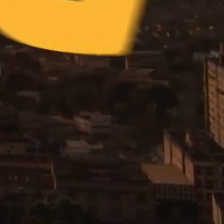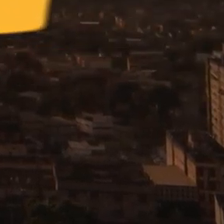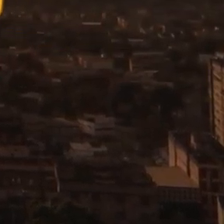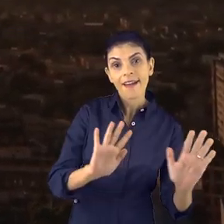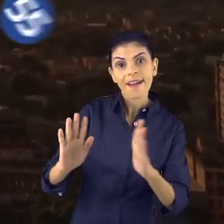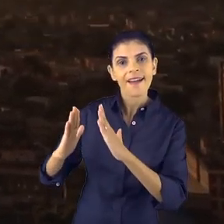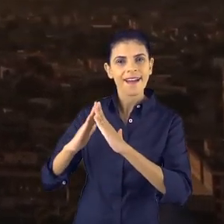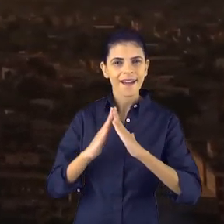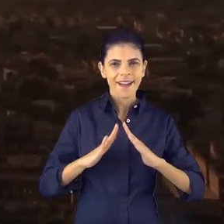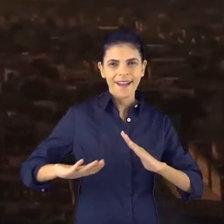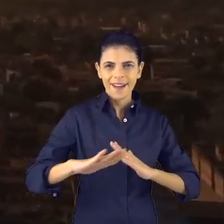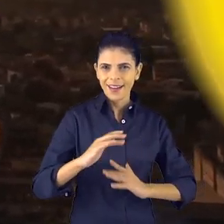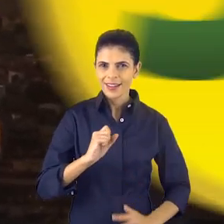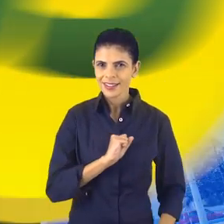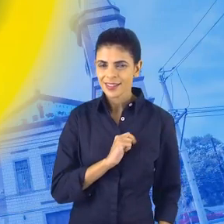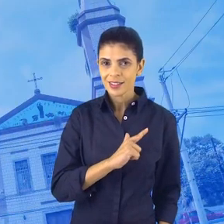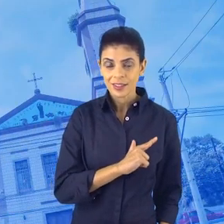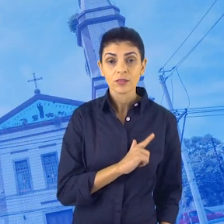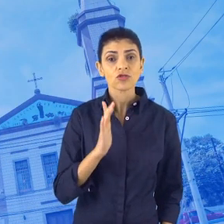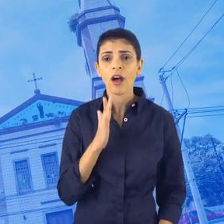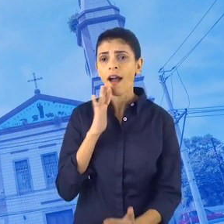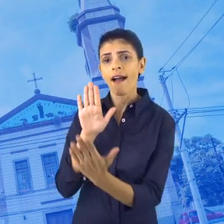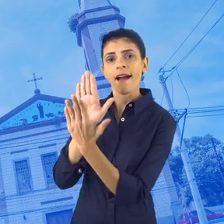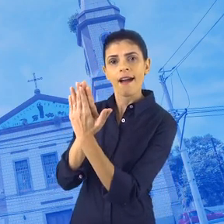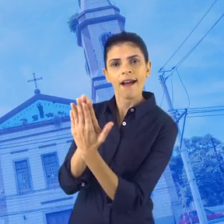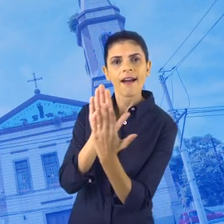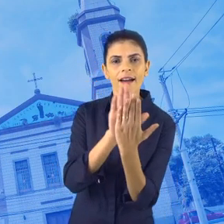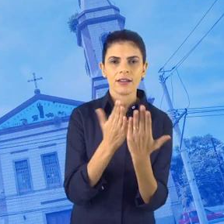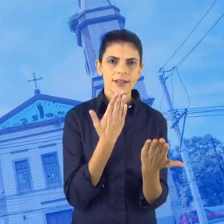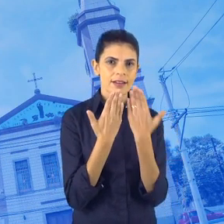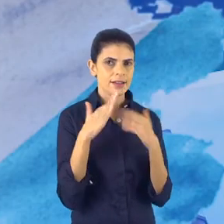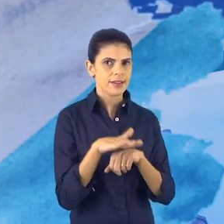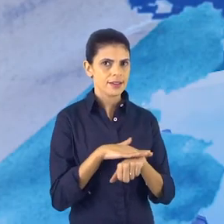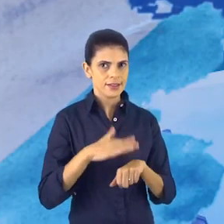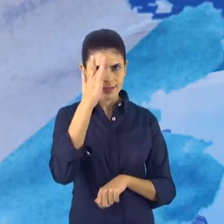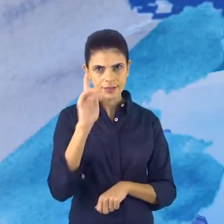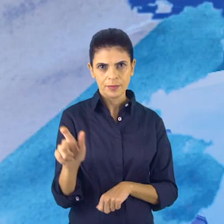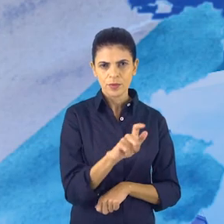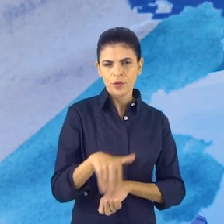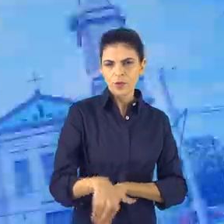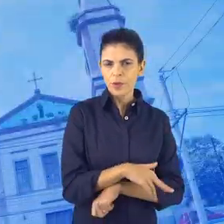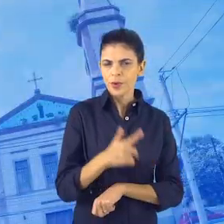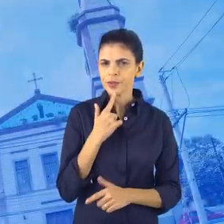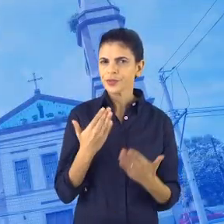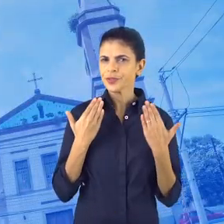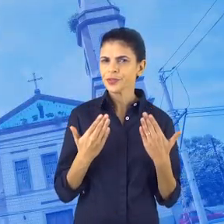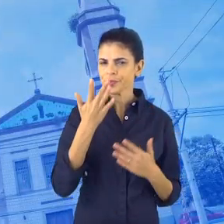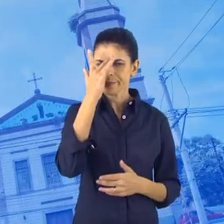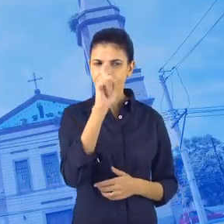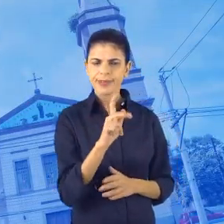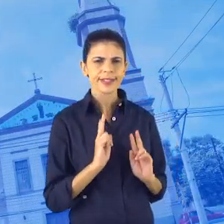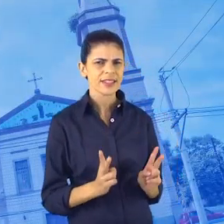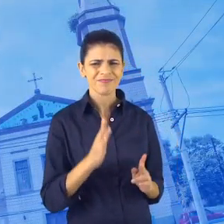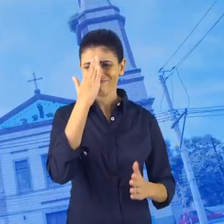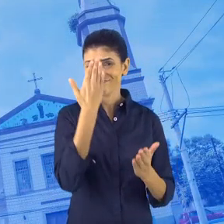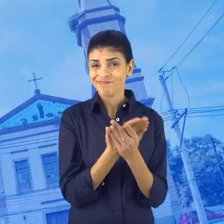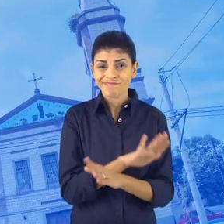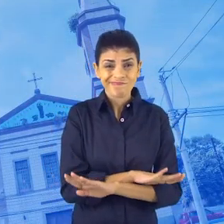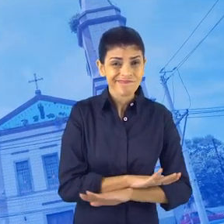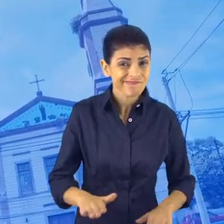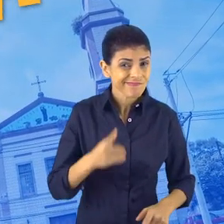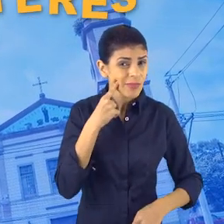Alô, São Gonçalo! Temos conversado com as pessoas na rua e temos percebido a desconfiança, o